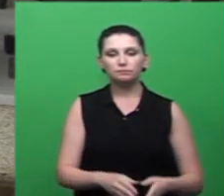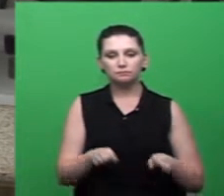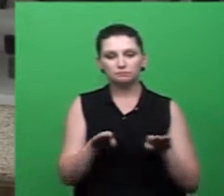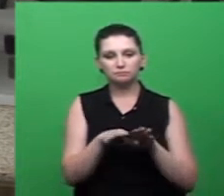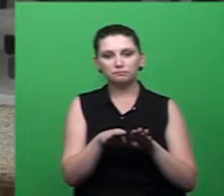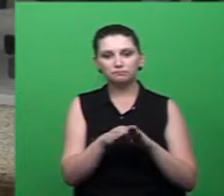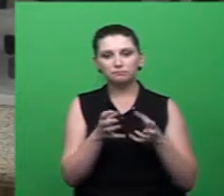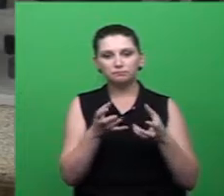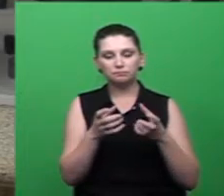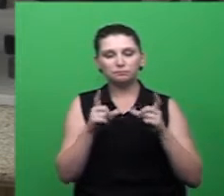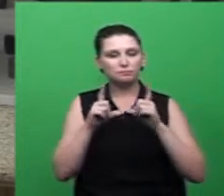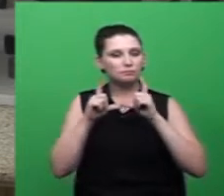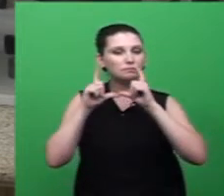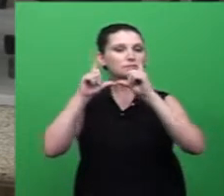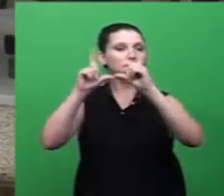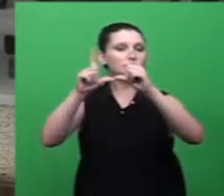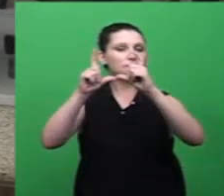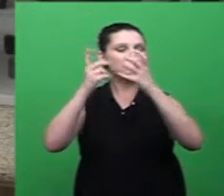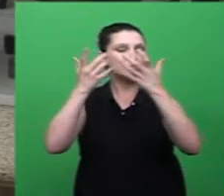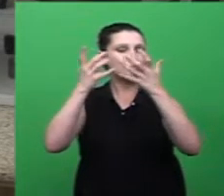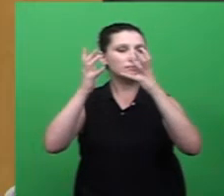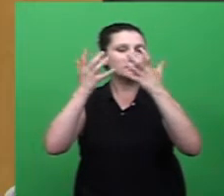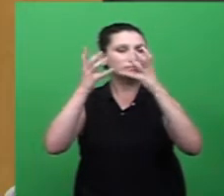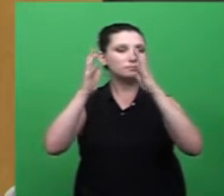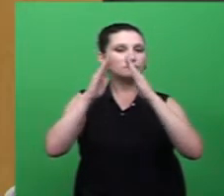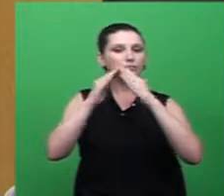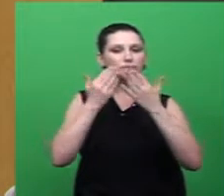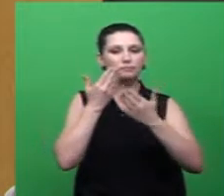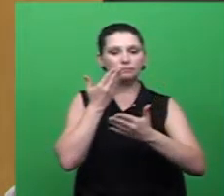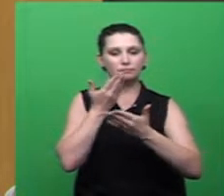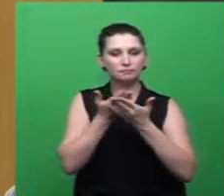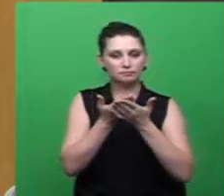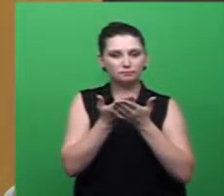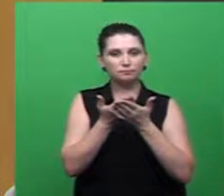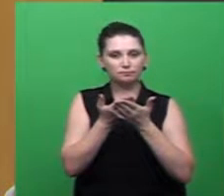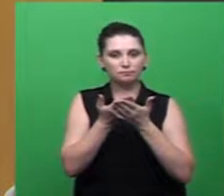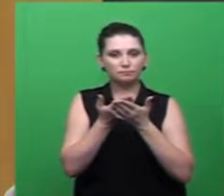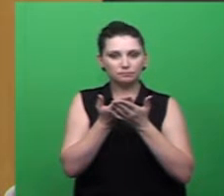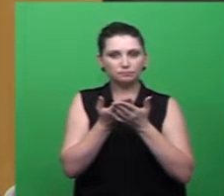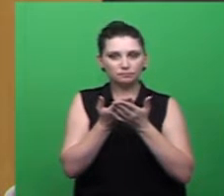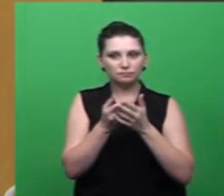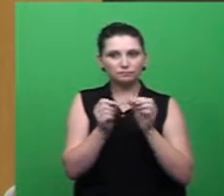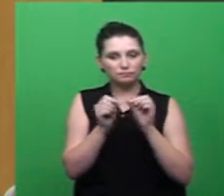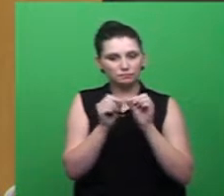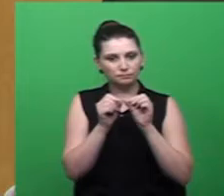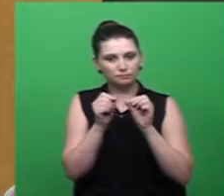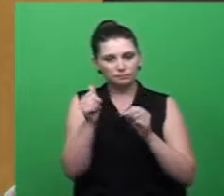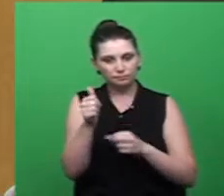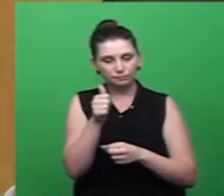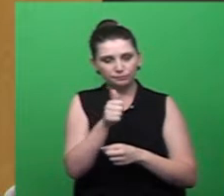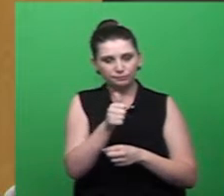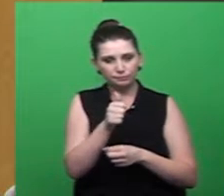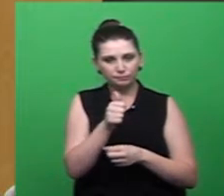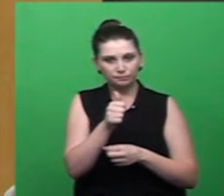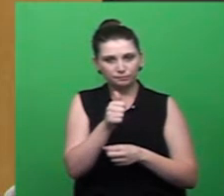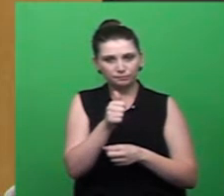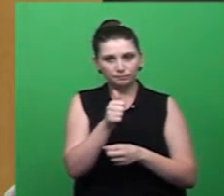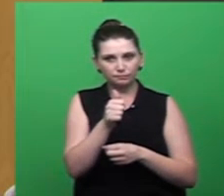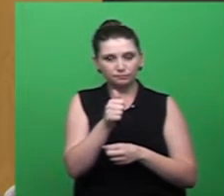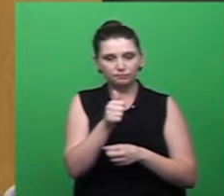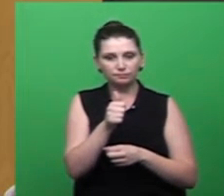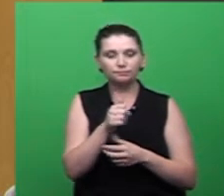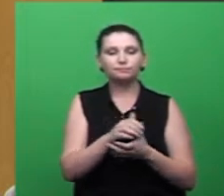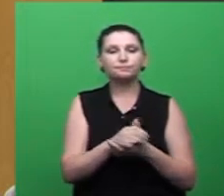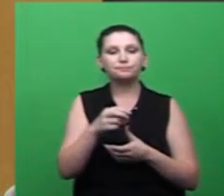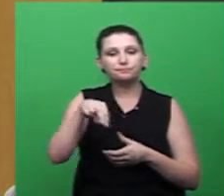entregando a placa de moção de aplauso feita por essa Casa Legislativa no dia 30 de 11 de 2015. Na oportunidade, renovo meus